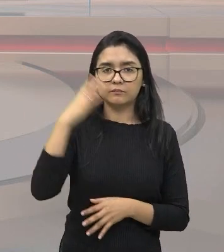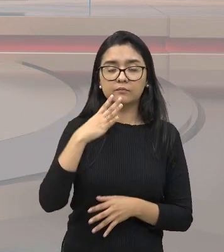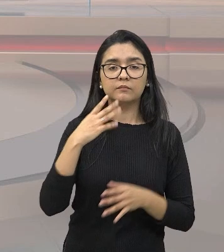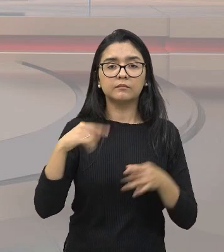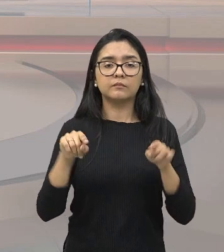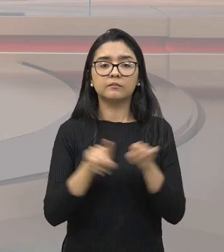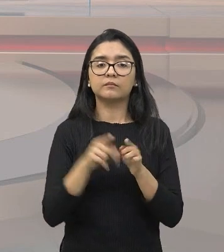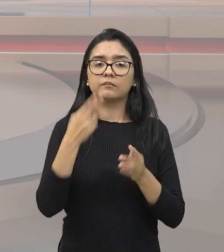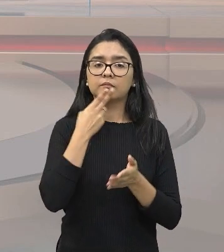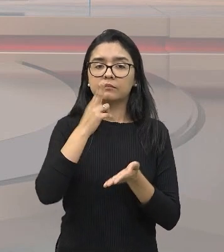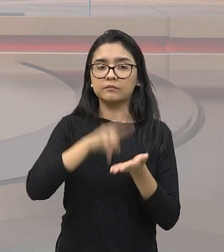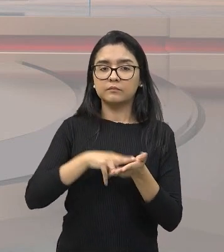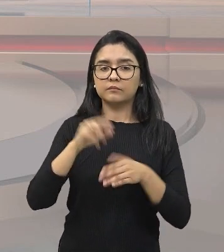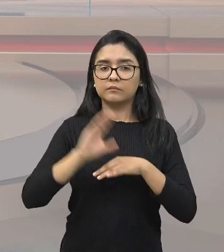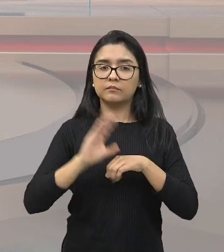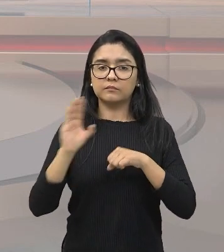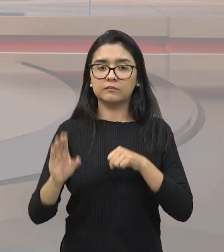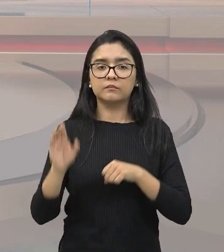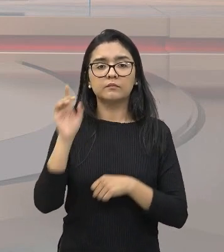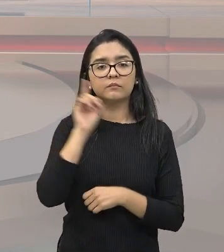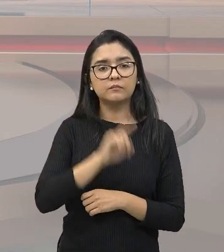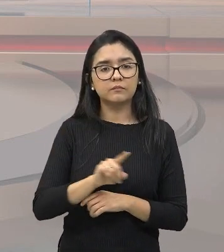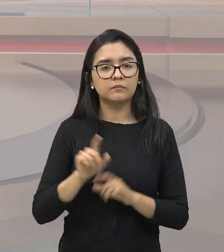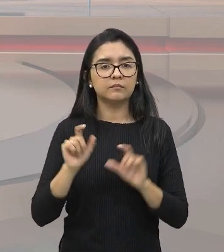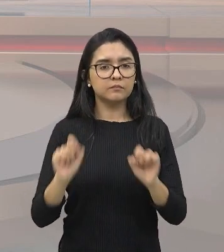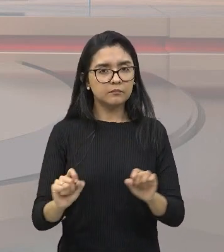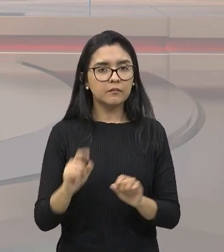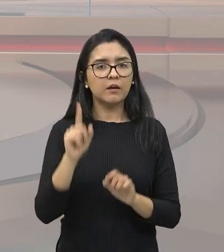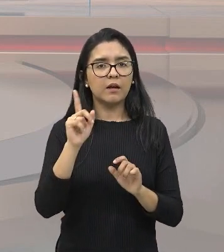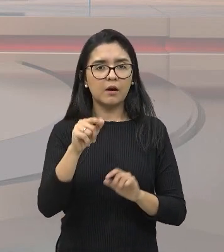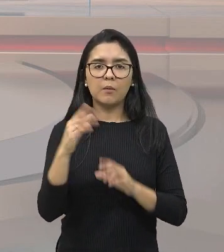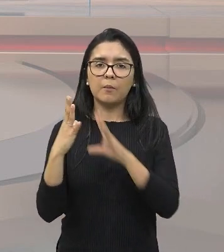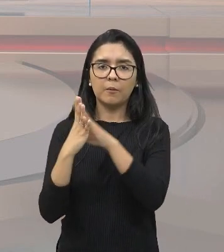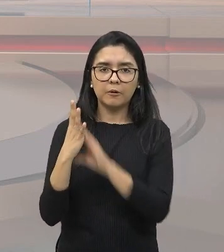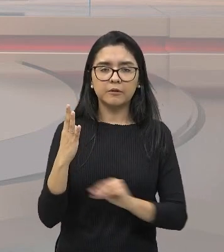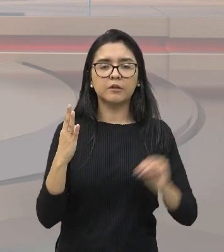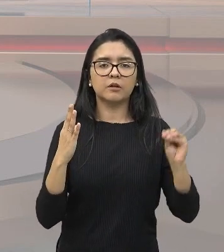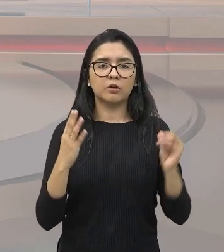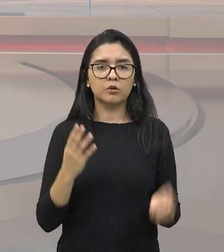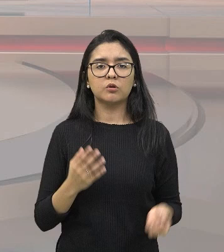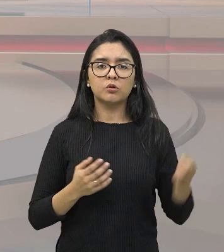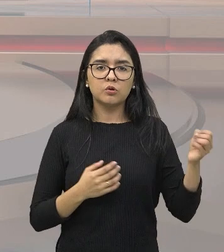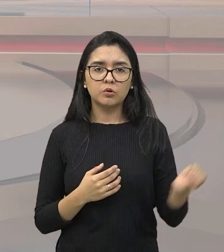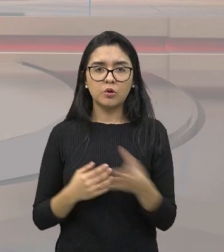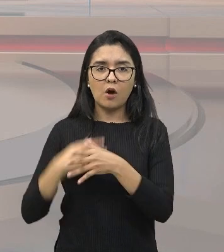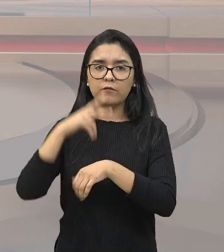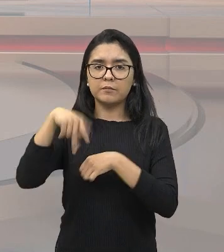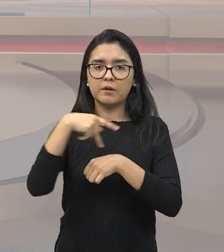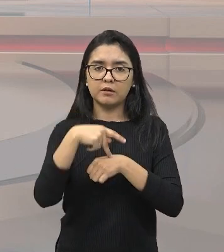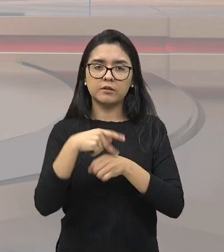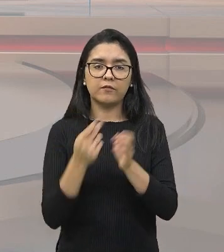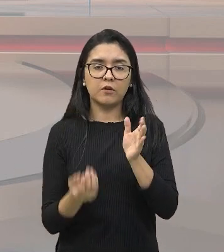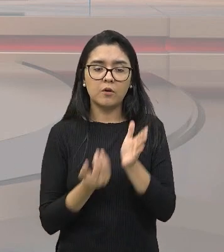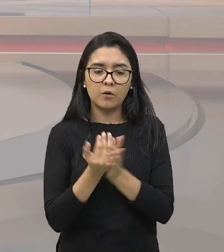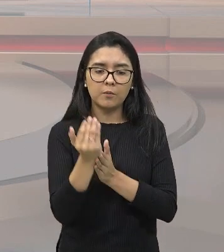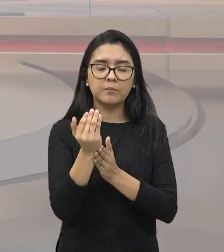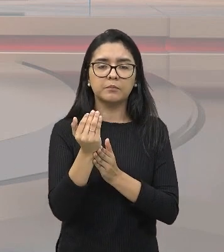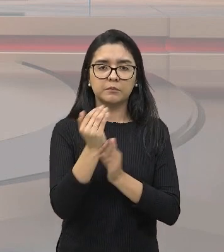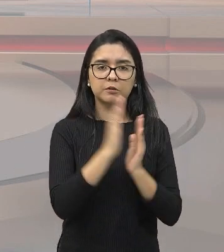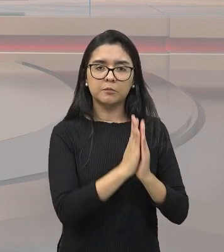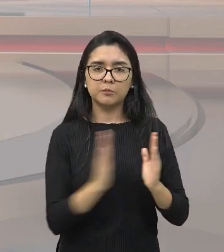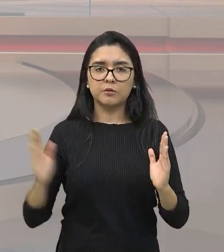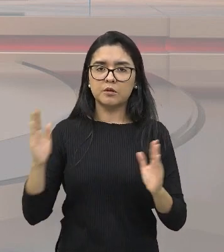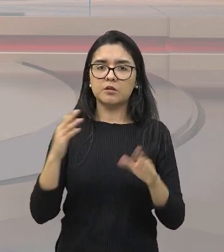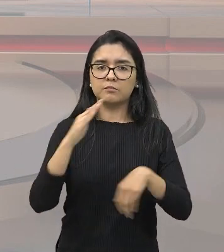Carta Constitucional dos Estados Unidos serviu como modelo para que novas nações que estavam surgindo a partir dos processos de